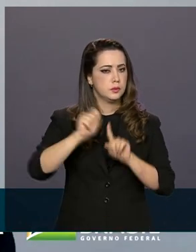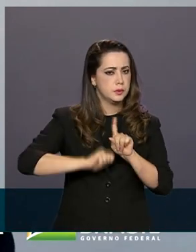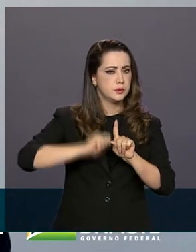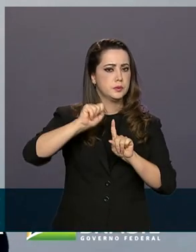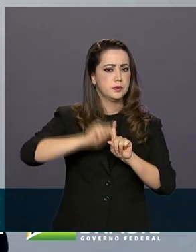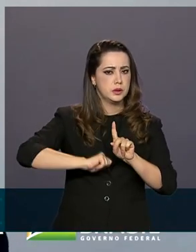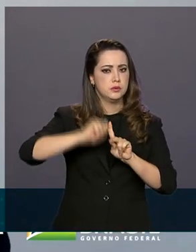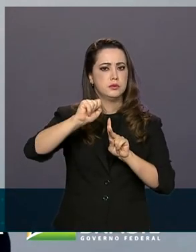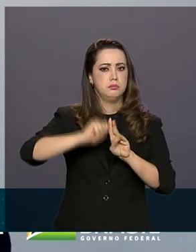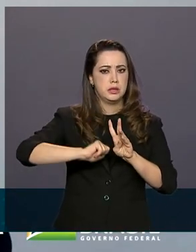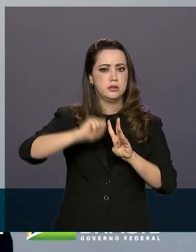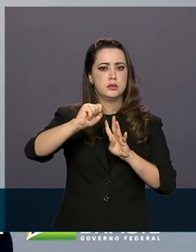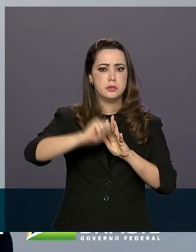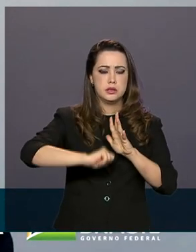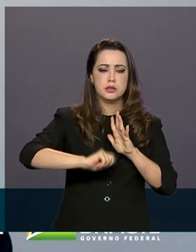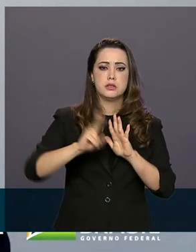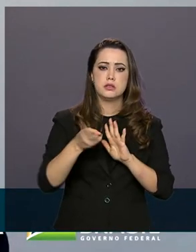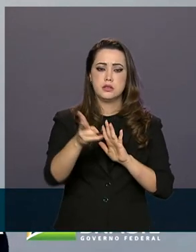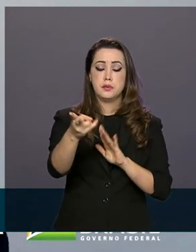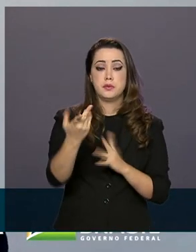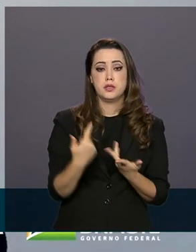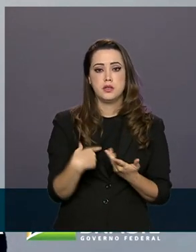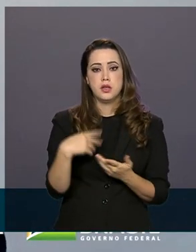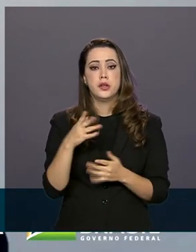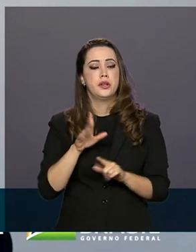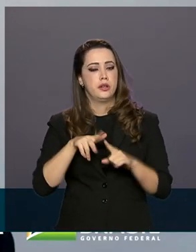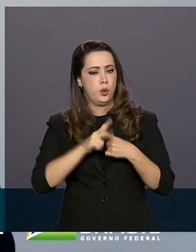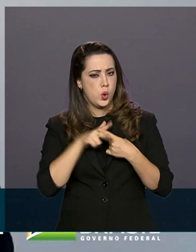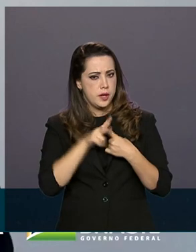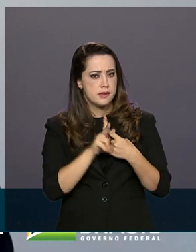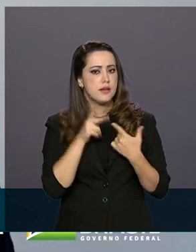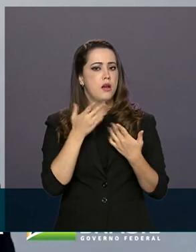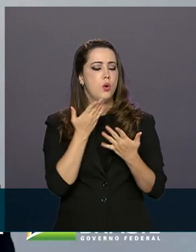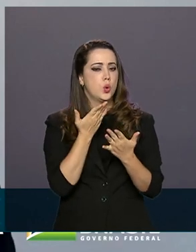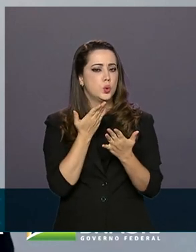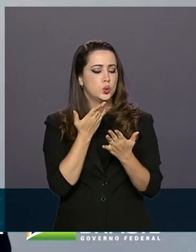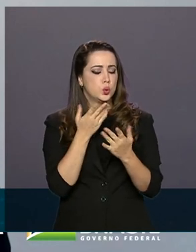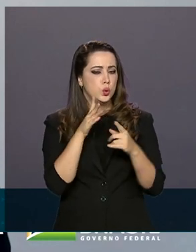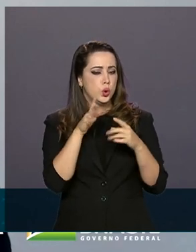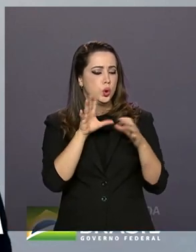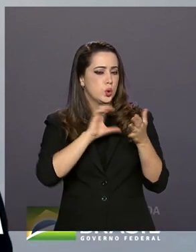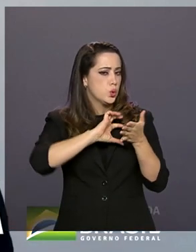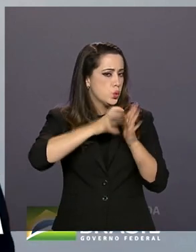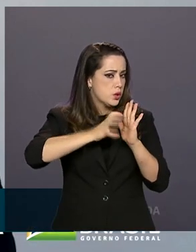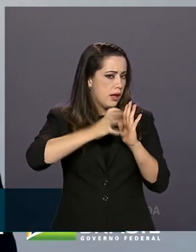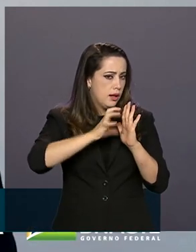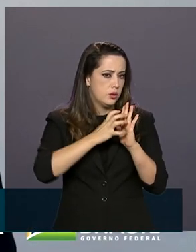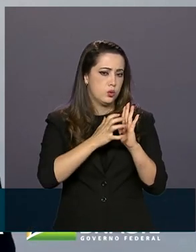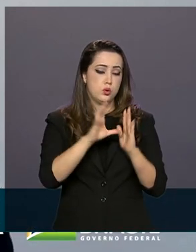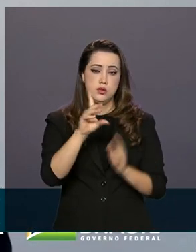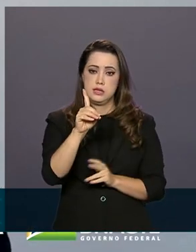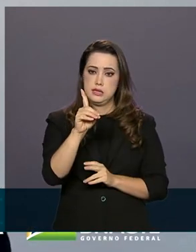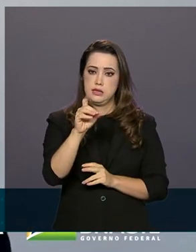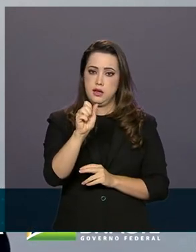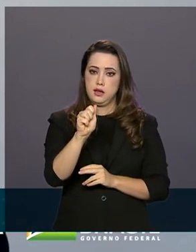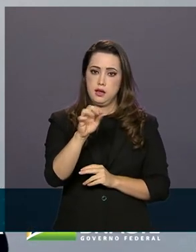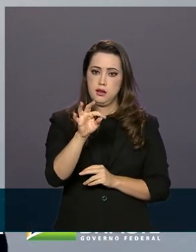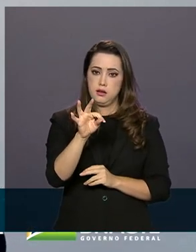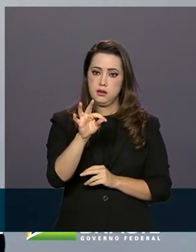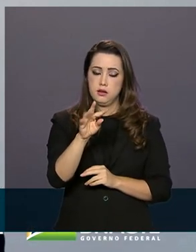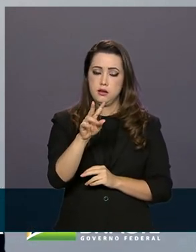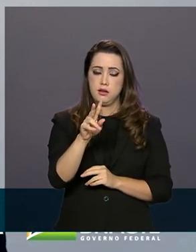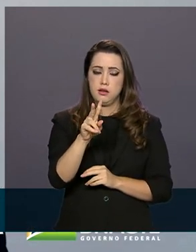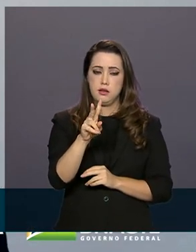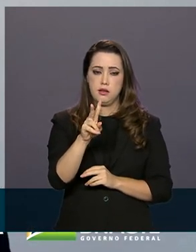seja, em cada parcela, uma reanálise do Ministério da Cidadania, da data breve. E, porventura,